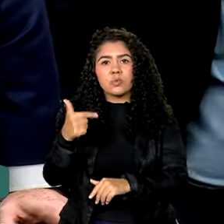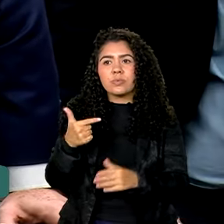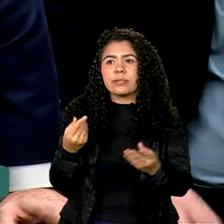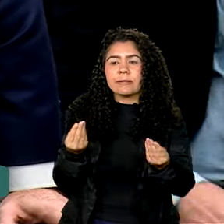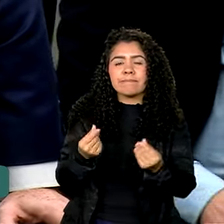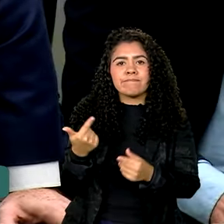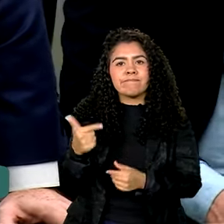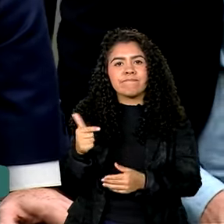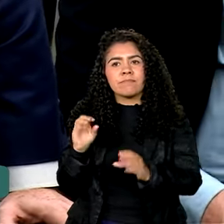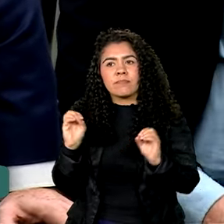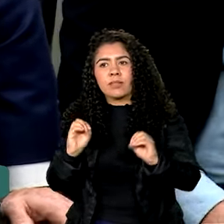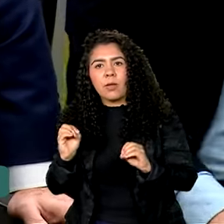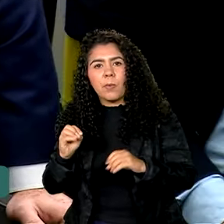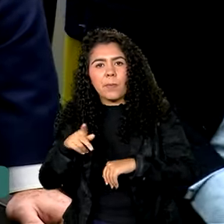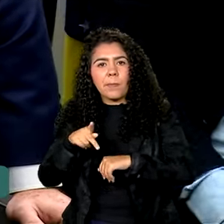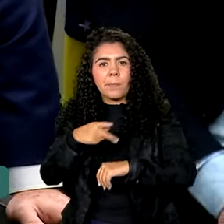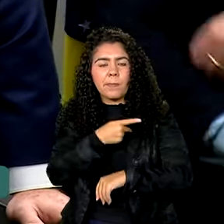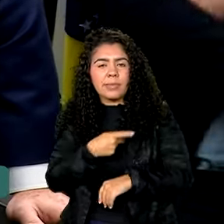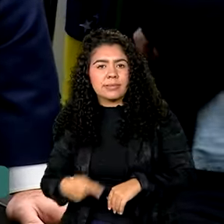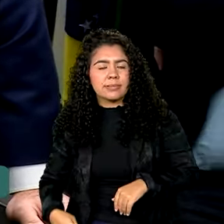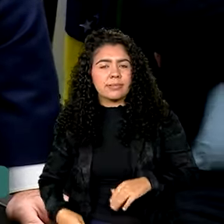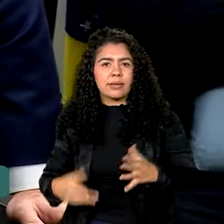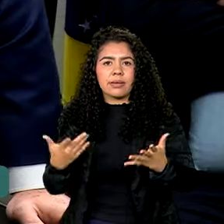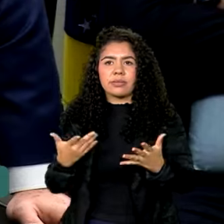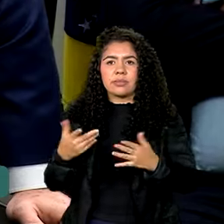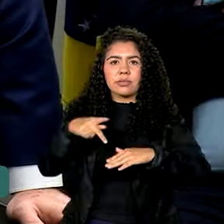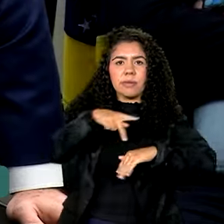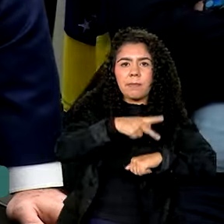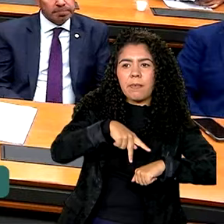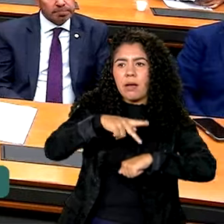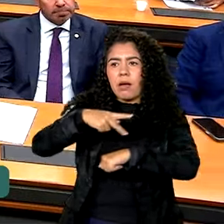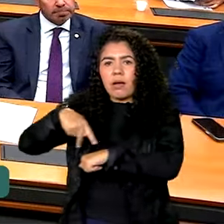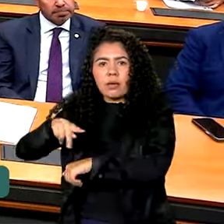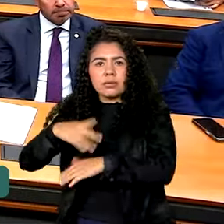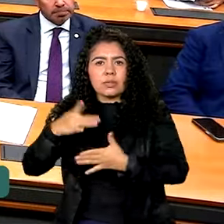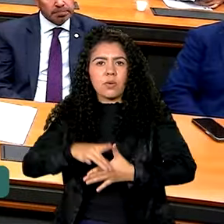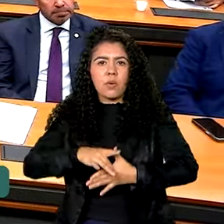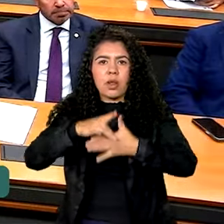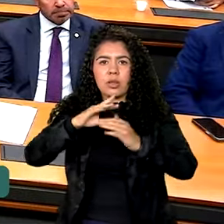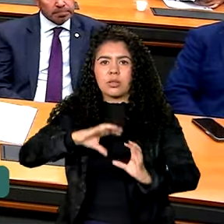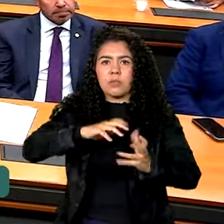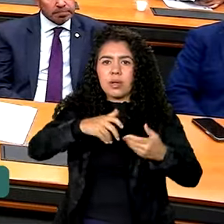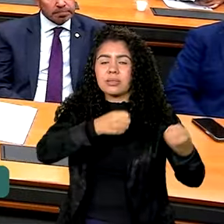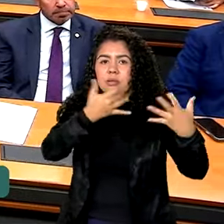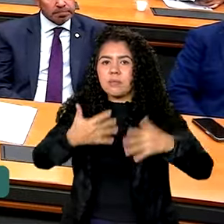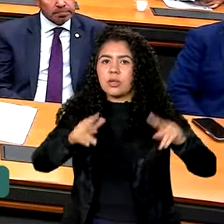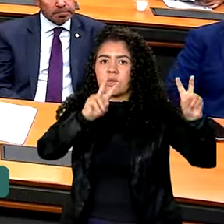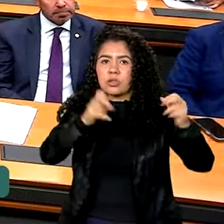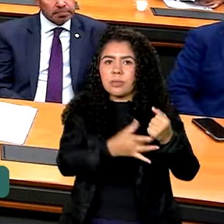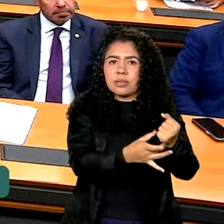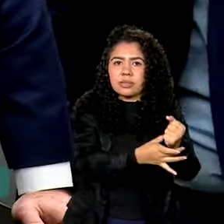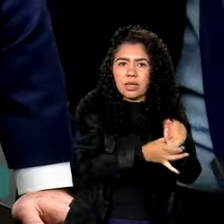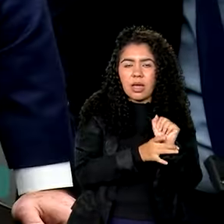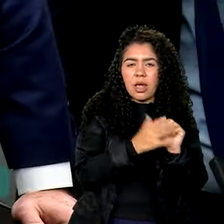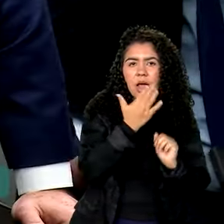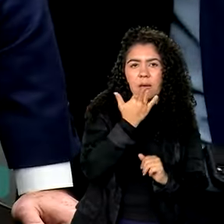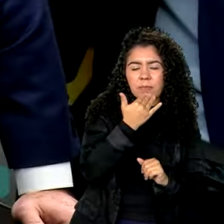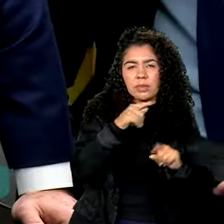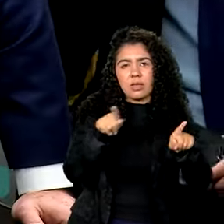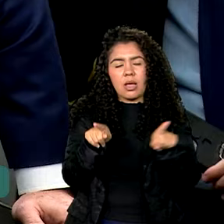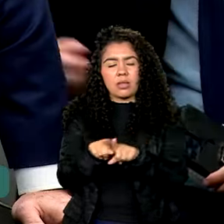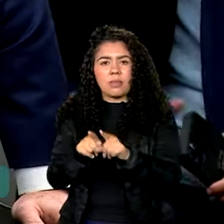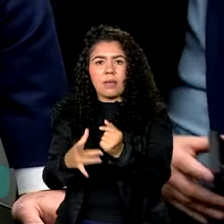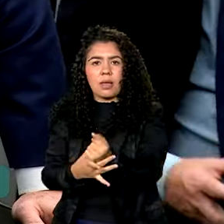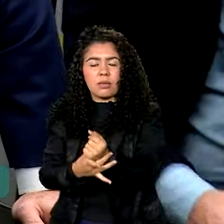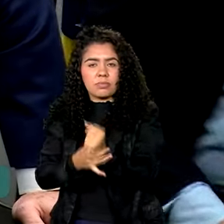e não tem nenhum debate que um líder mundial não discuta segurança alimentar e segurança energética. E um país